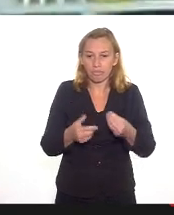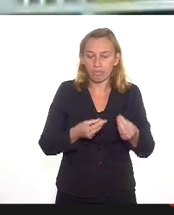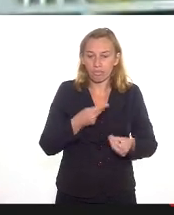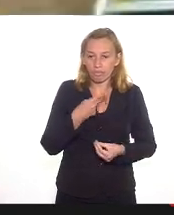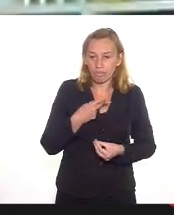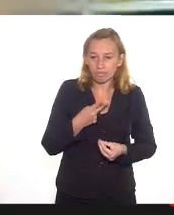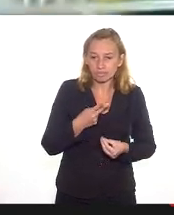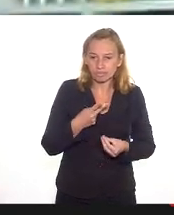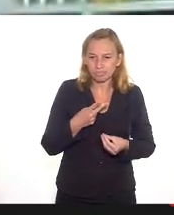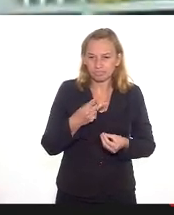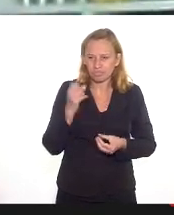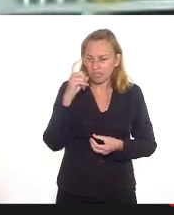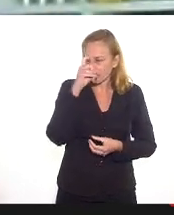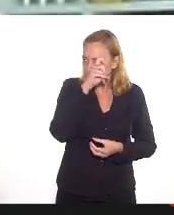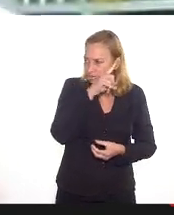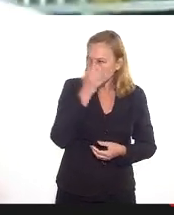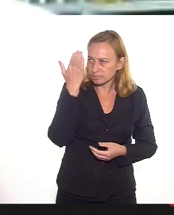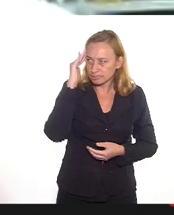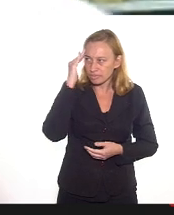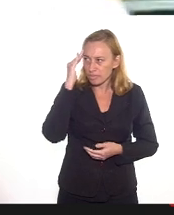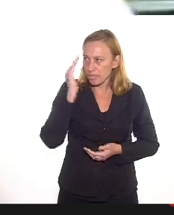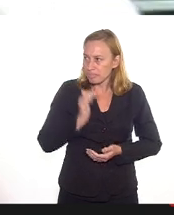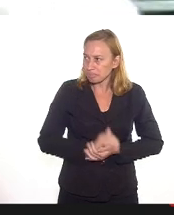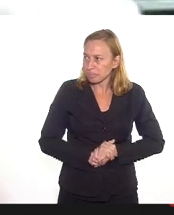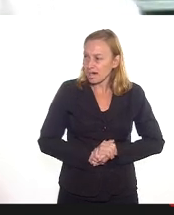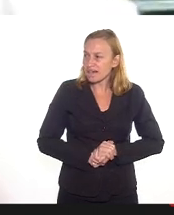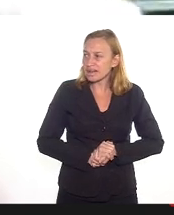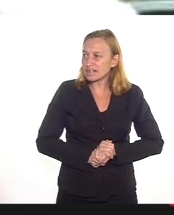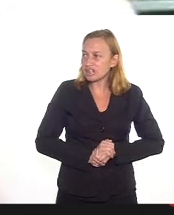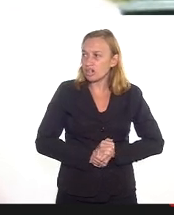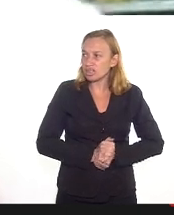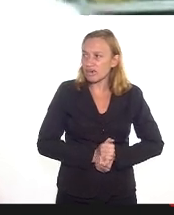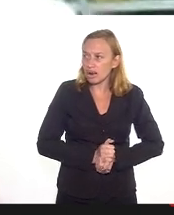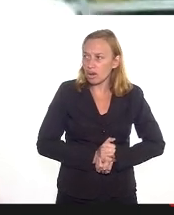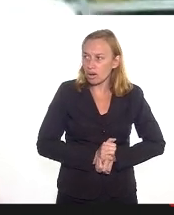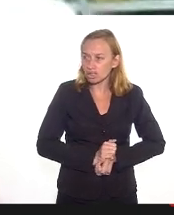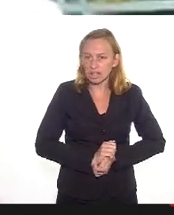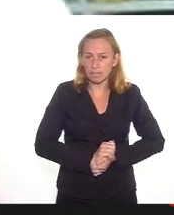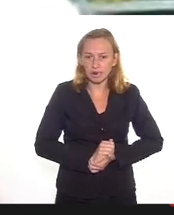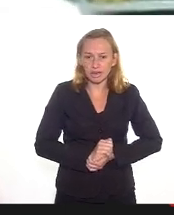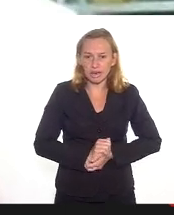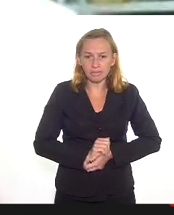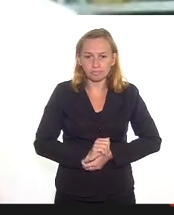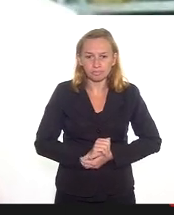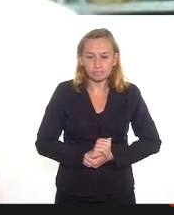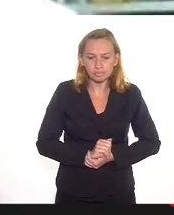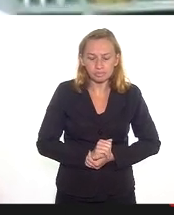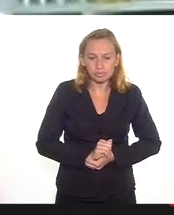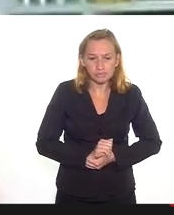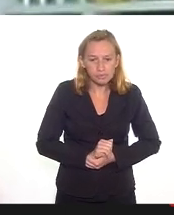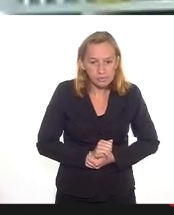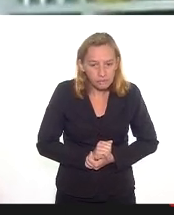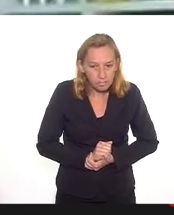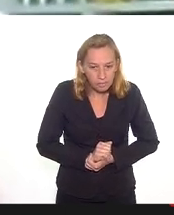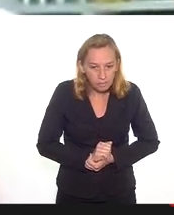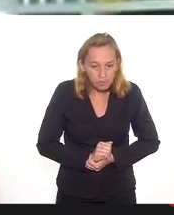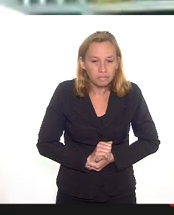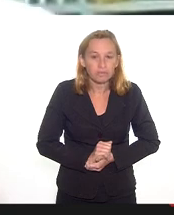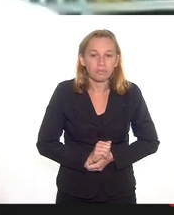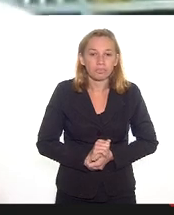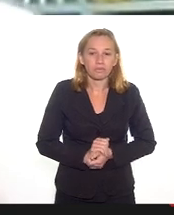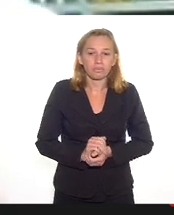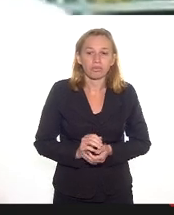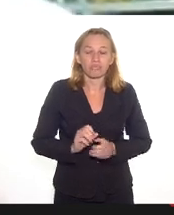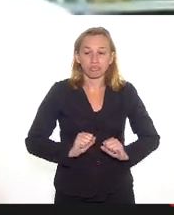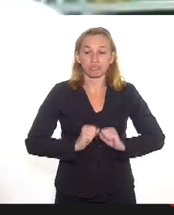caindo para a gente, ela vai cair só depois do momento que a gente está vendo isso, quando a gente parar para ver o que aconteceu, não vamos precisar